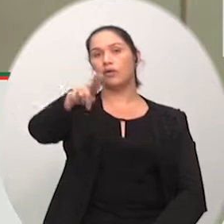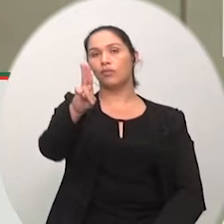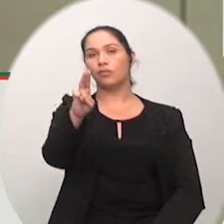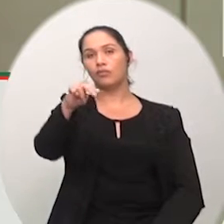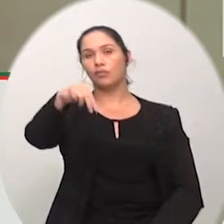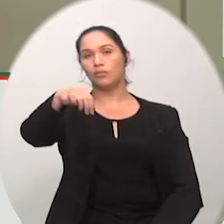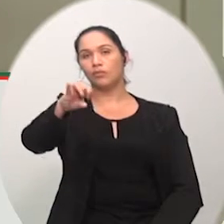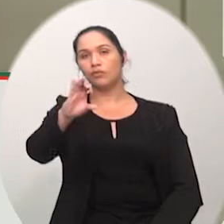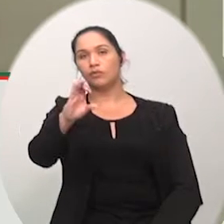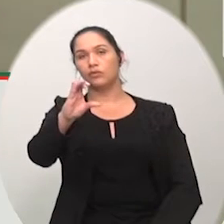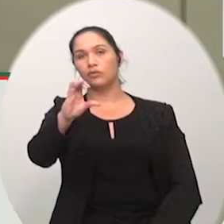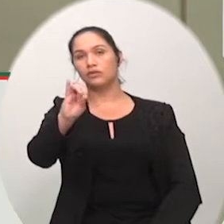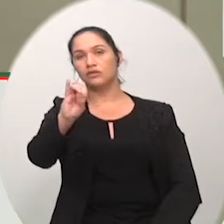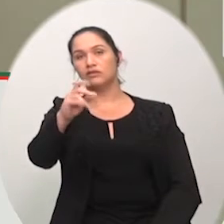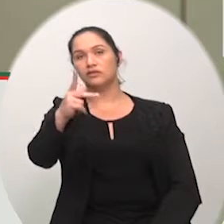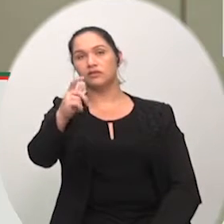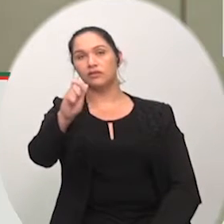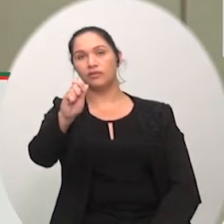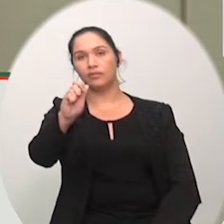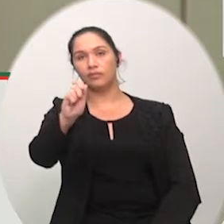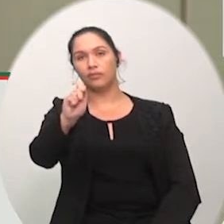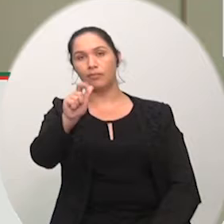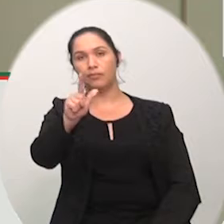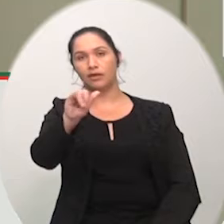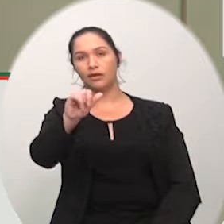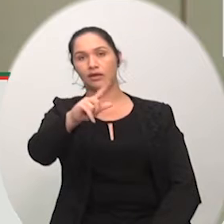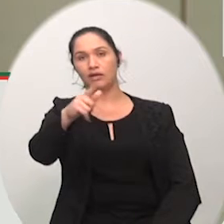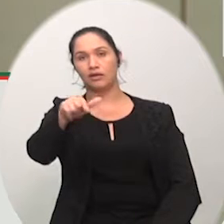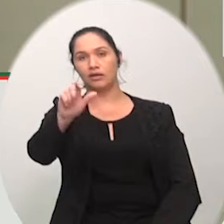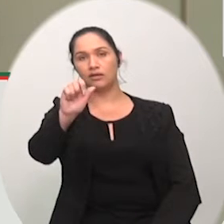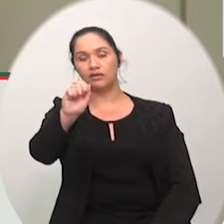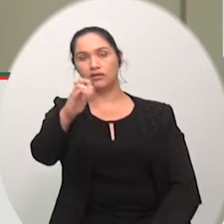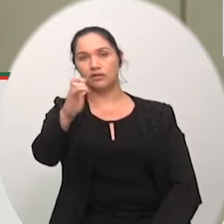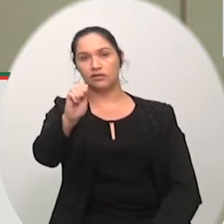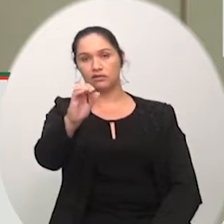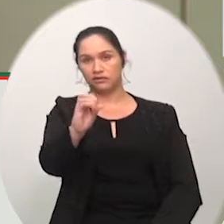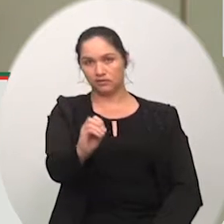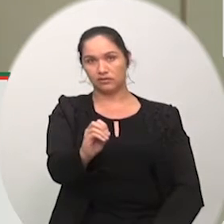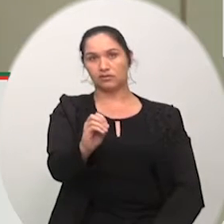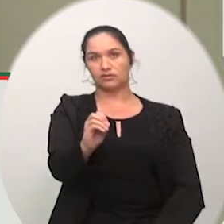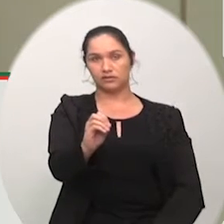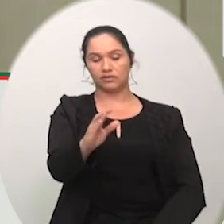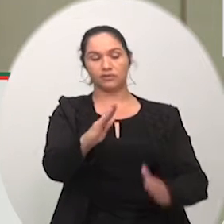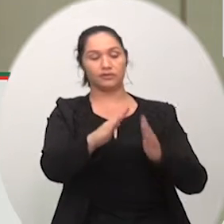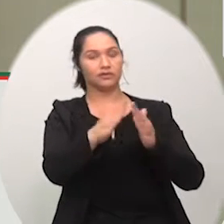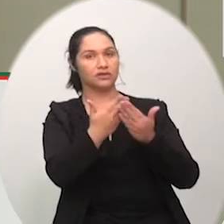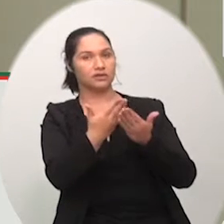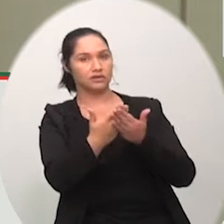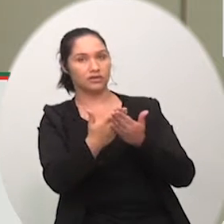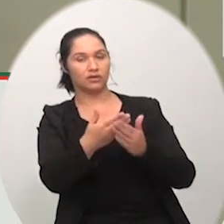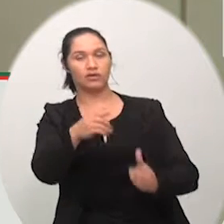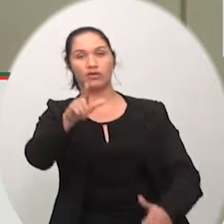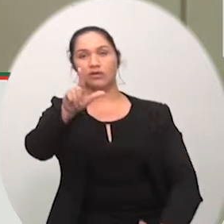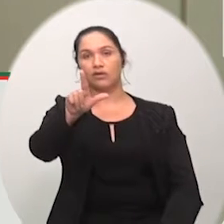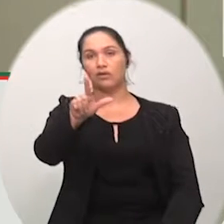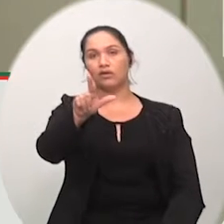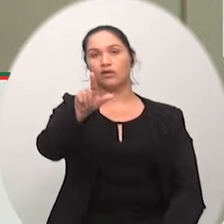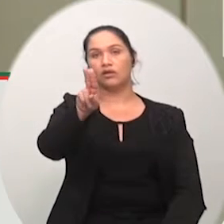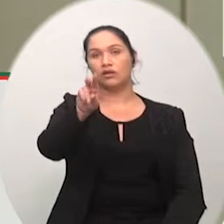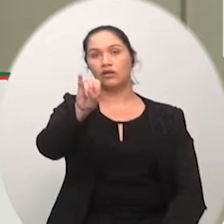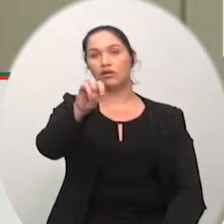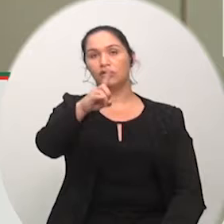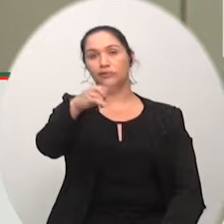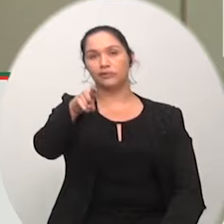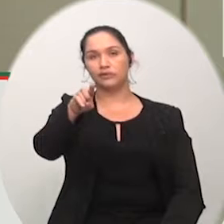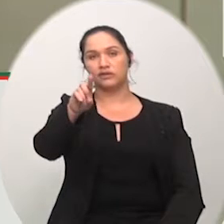nos entristece por um lado que é a decadência do Estado na questão da educação